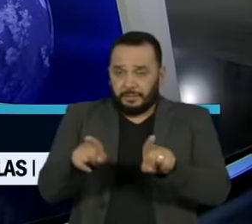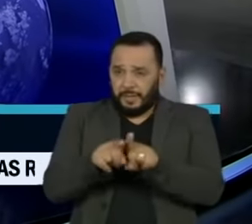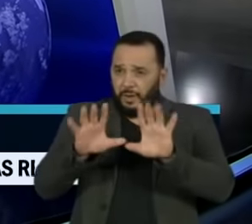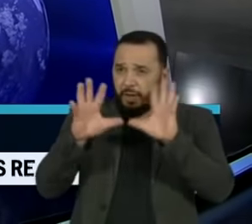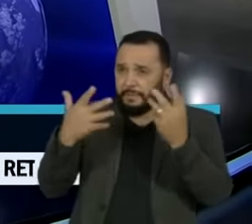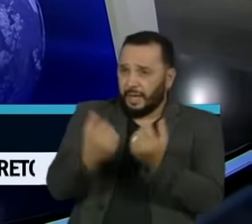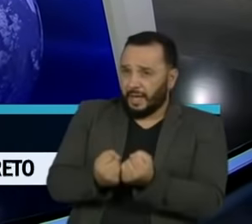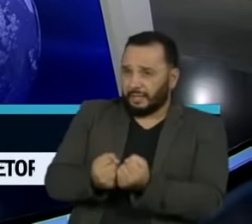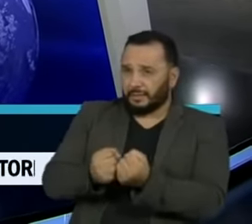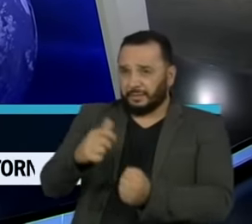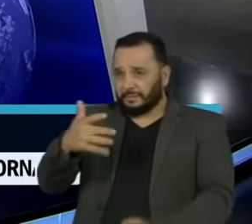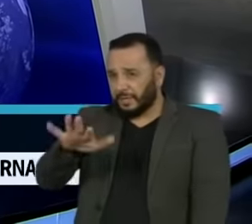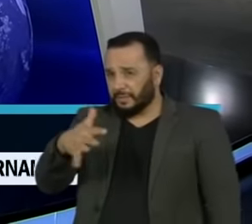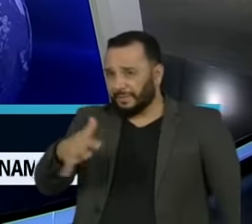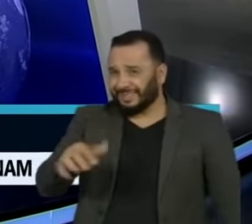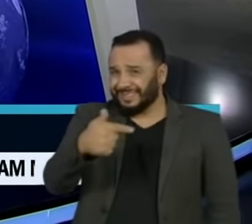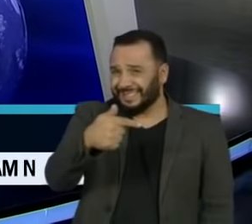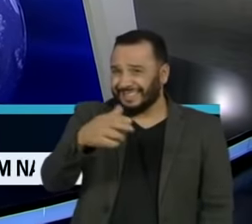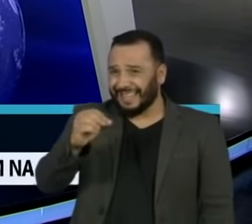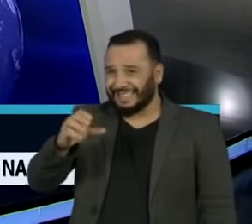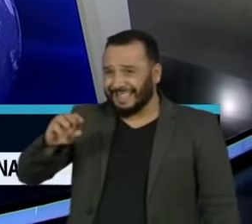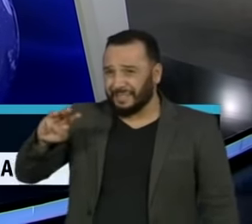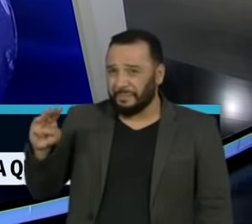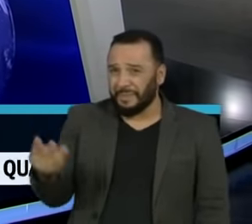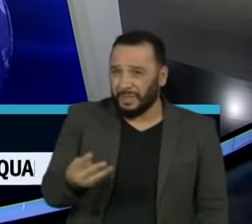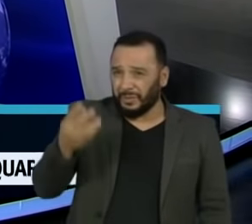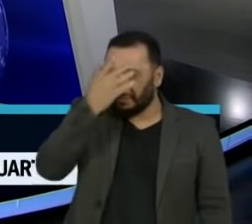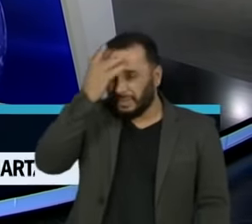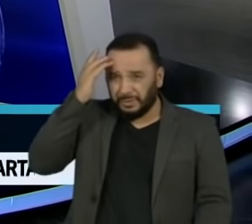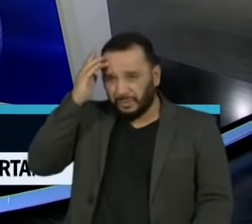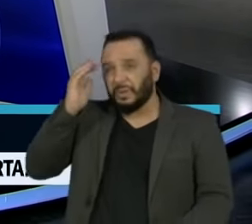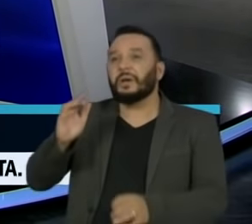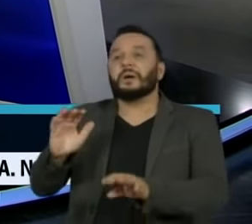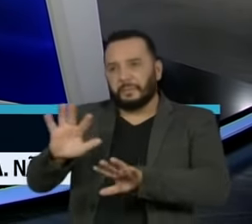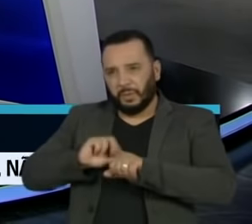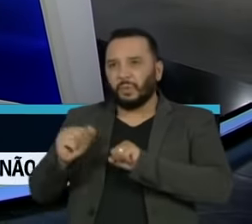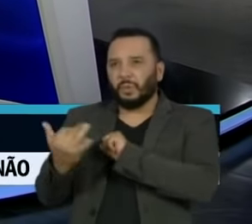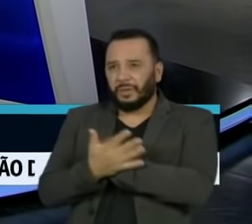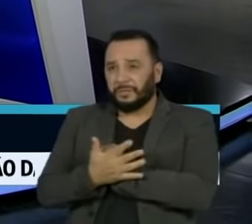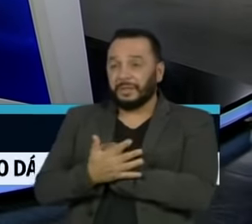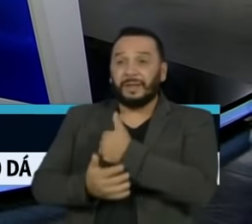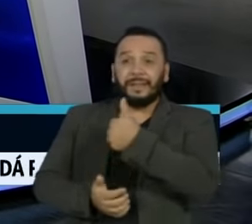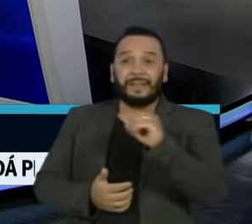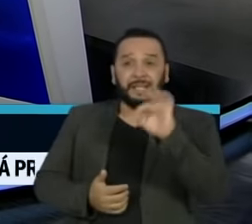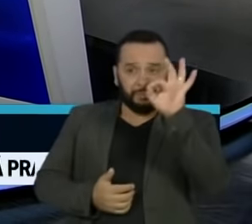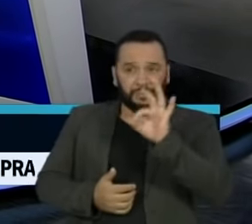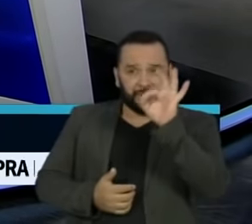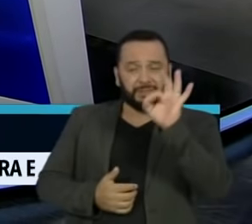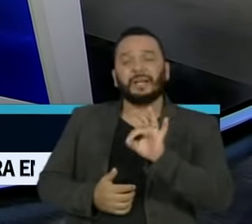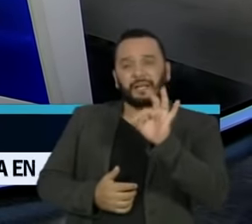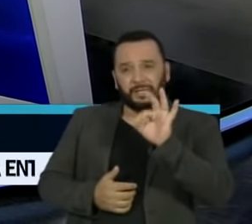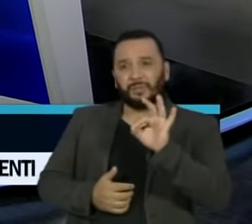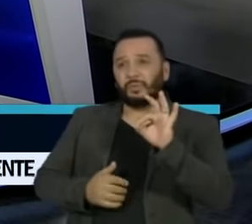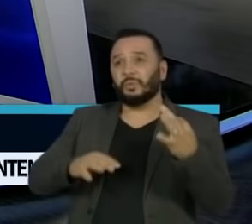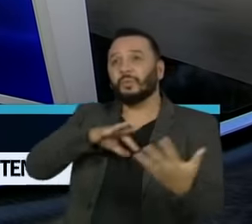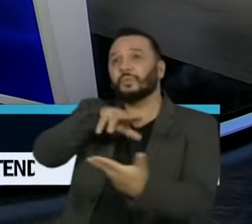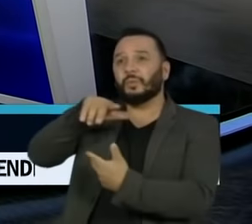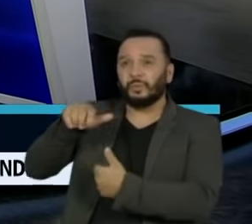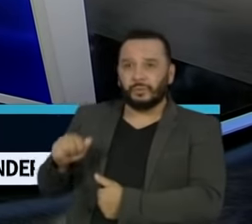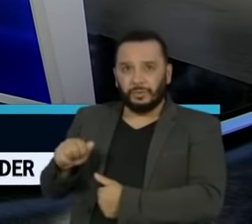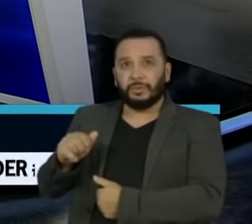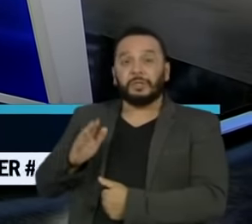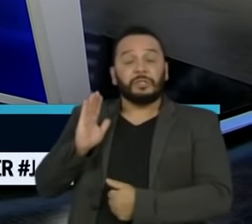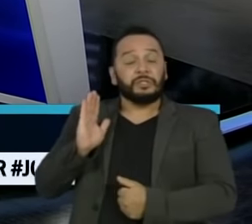é de mais de 700 milhões de casos, 10% da população mundial. E a Universidade Johns Hopkins fala em 35